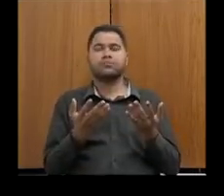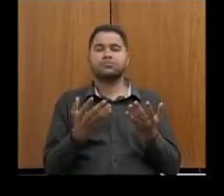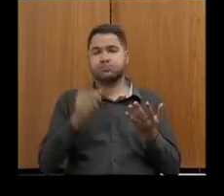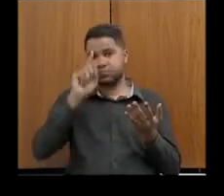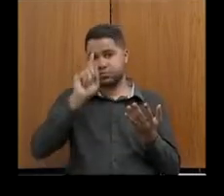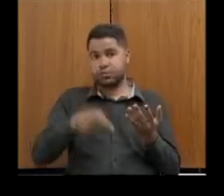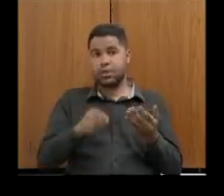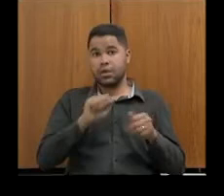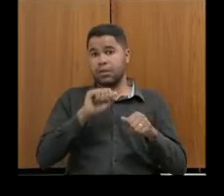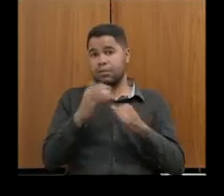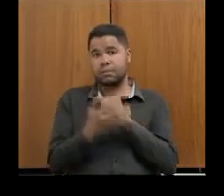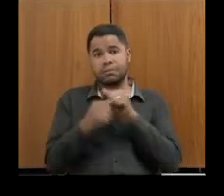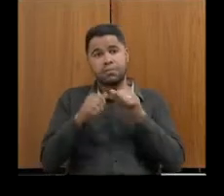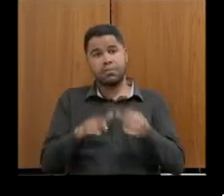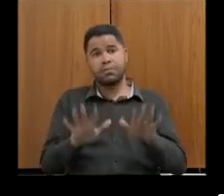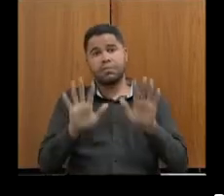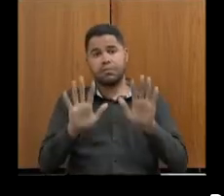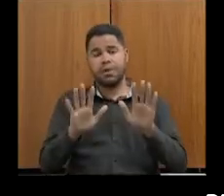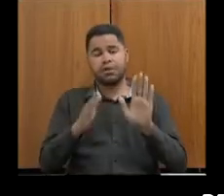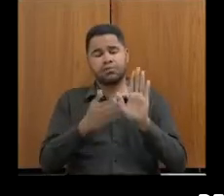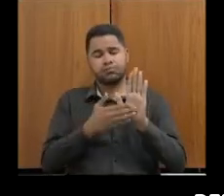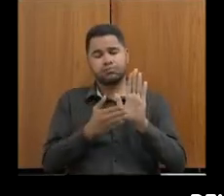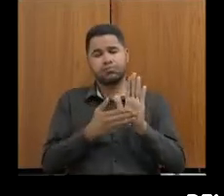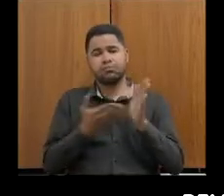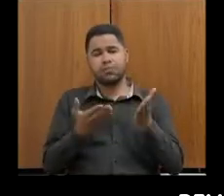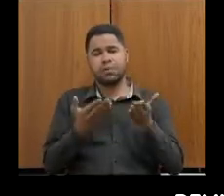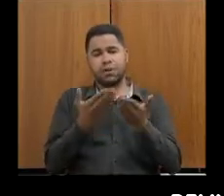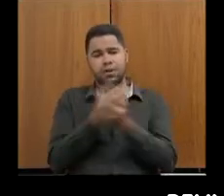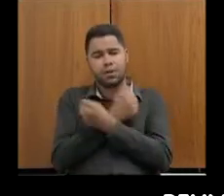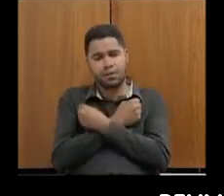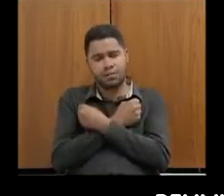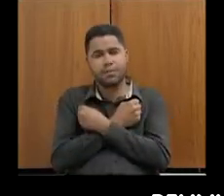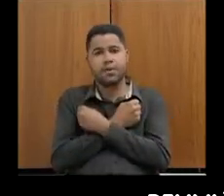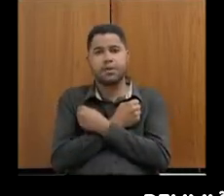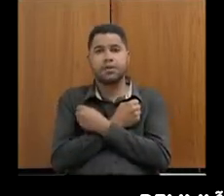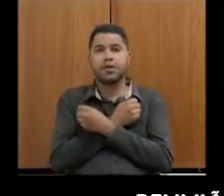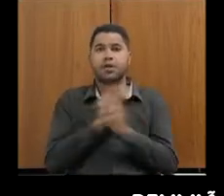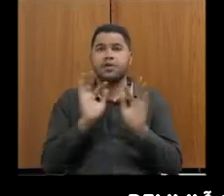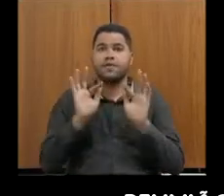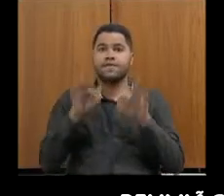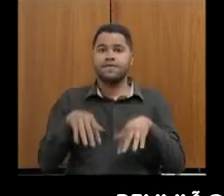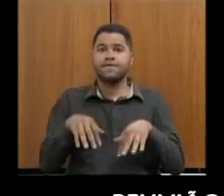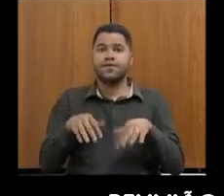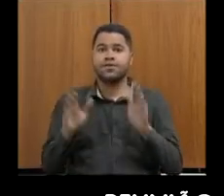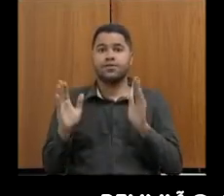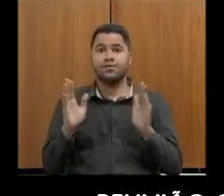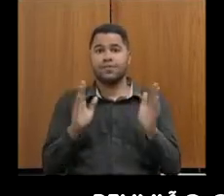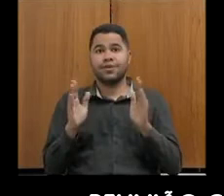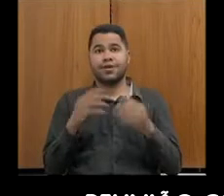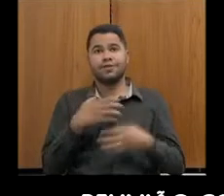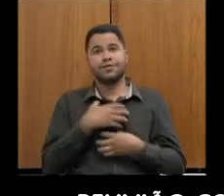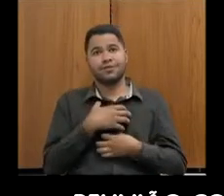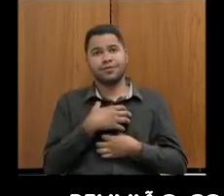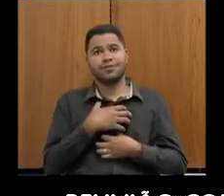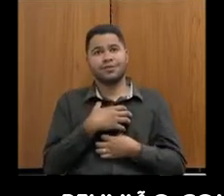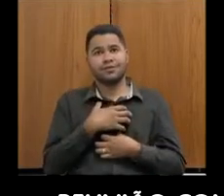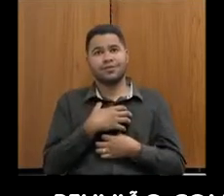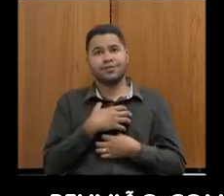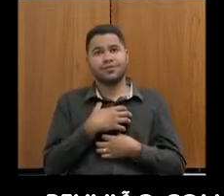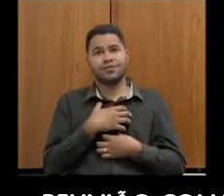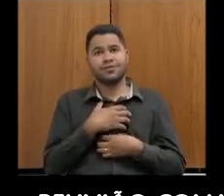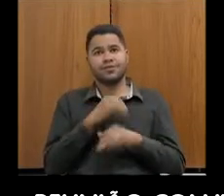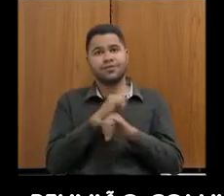pandemia, mas enfim, eu quero aqui mesmo deixar meu abraço nesse fim de mandar já chegando aí, já sentindo o fim de mandato dizer